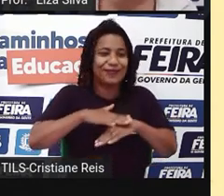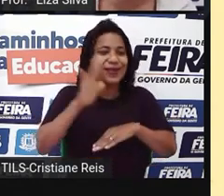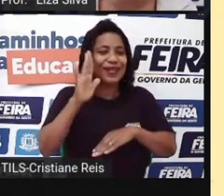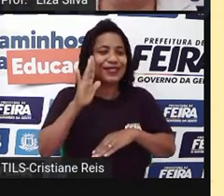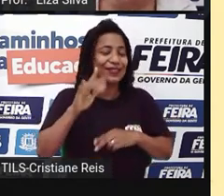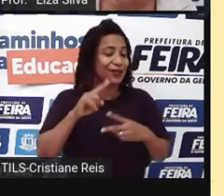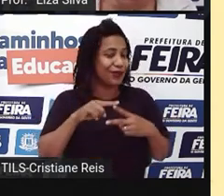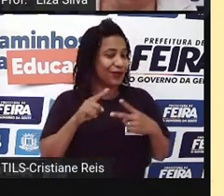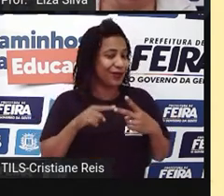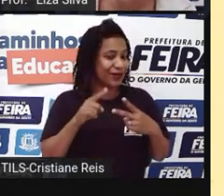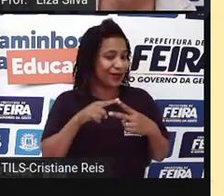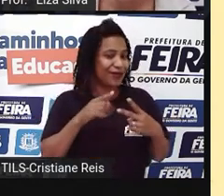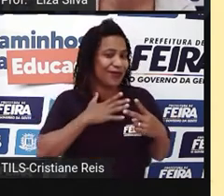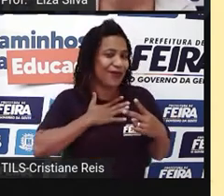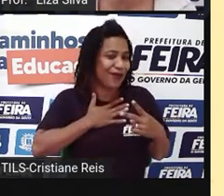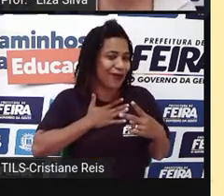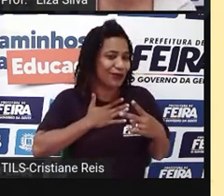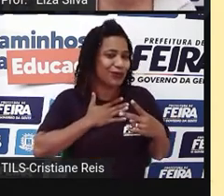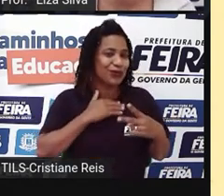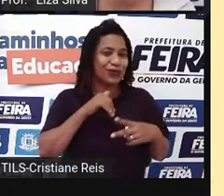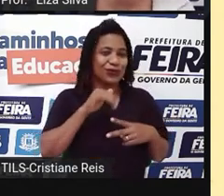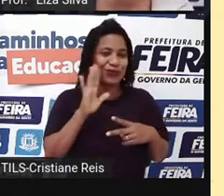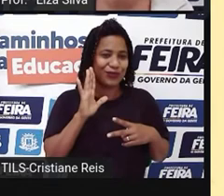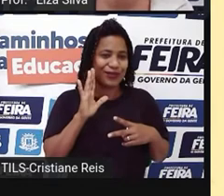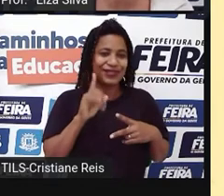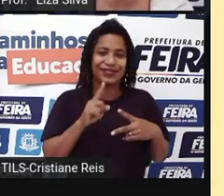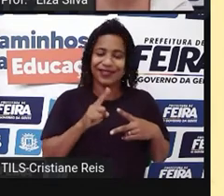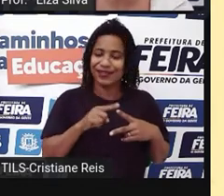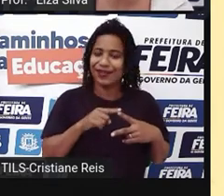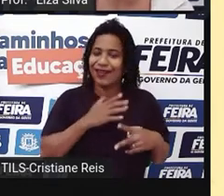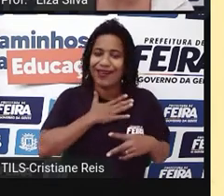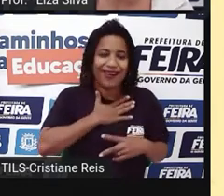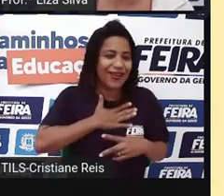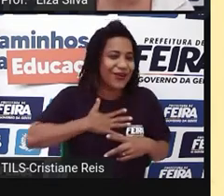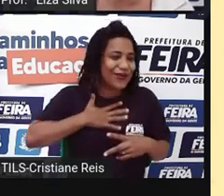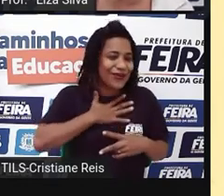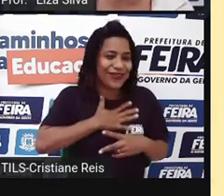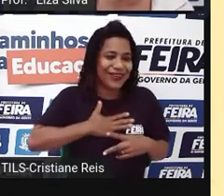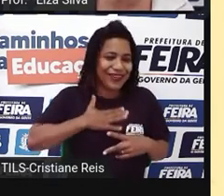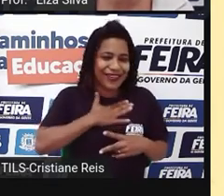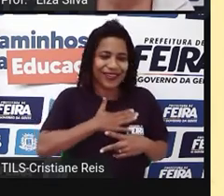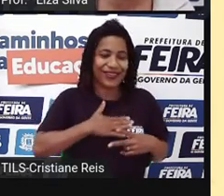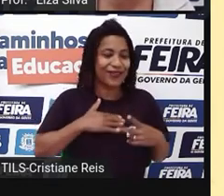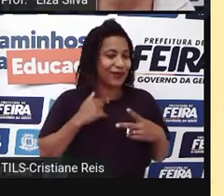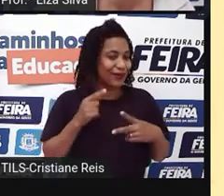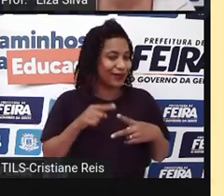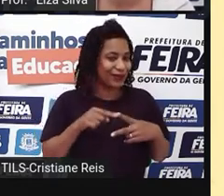Vou revelar para vocês. I like red and black.